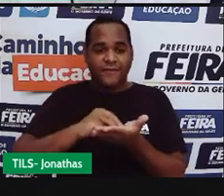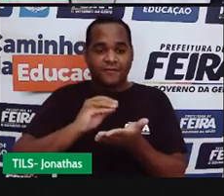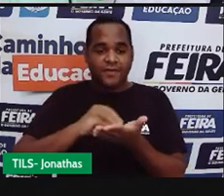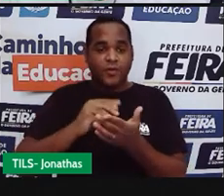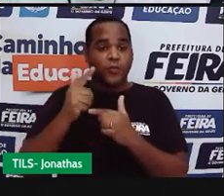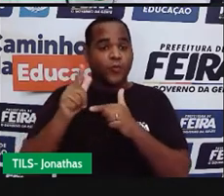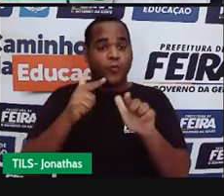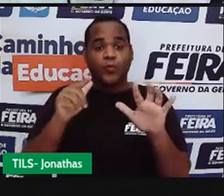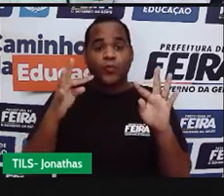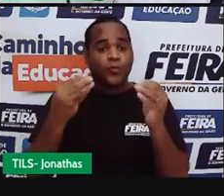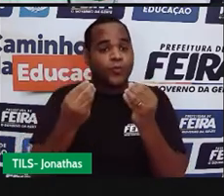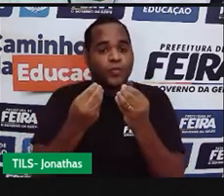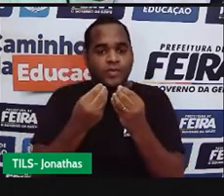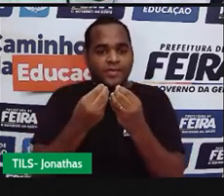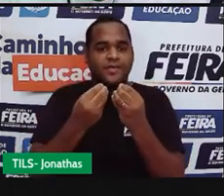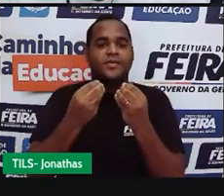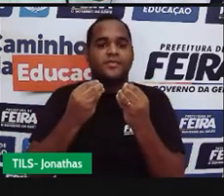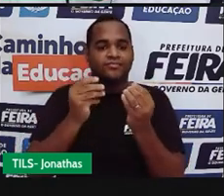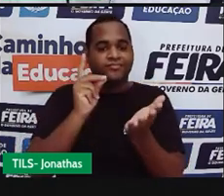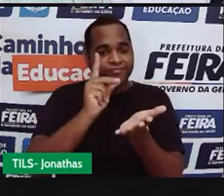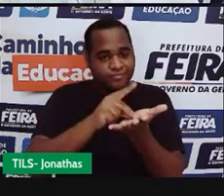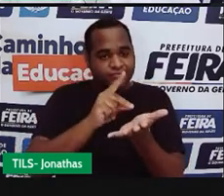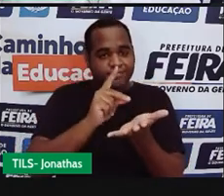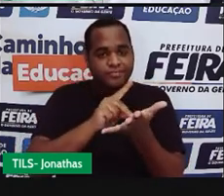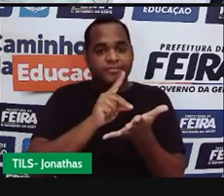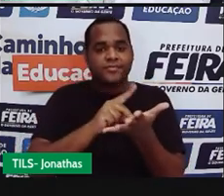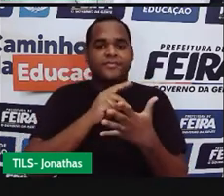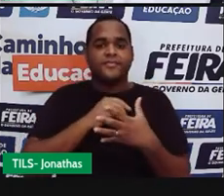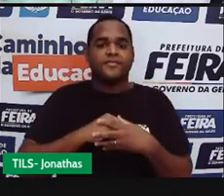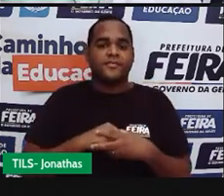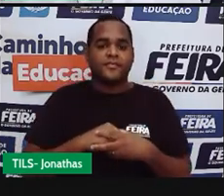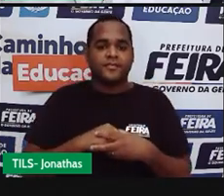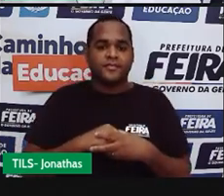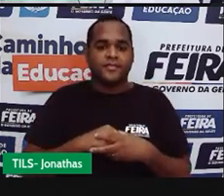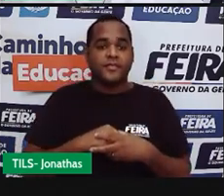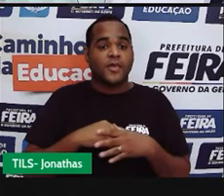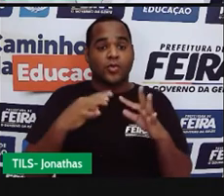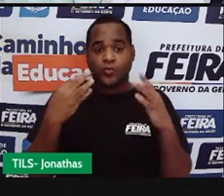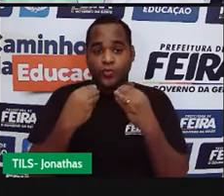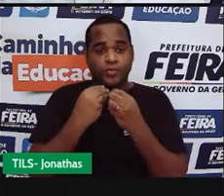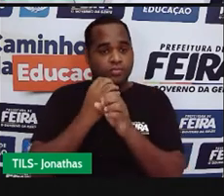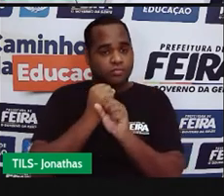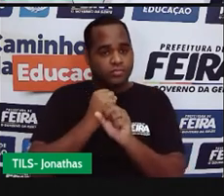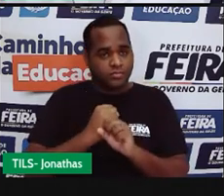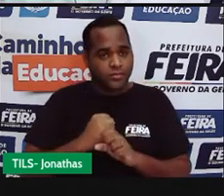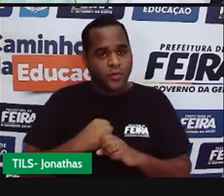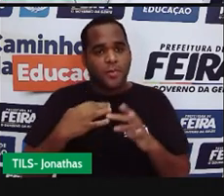todos, em todos, em todas as contas que a gente fez,